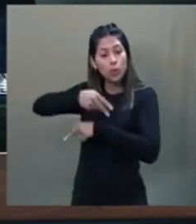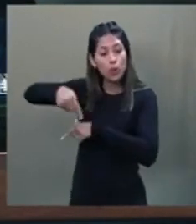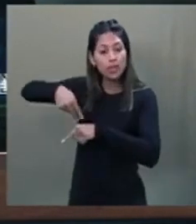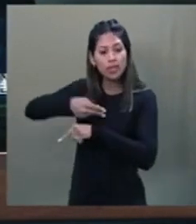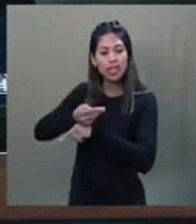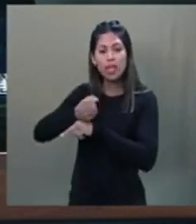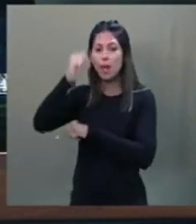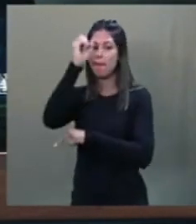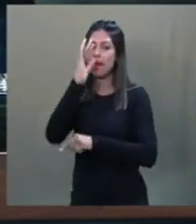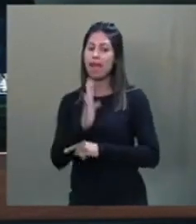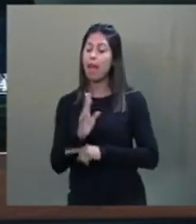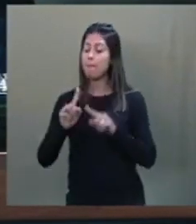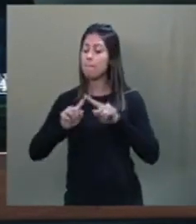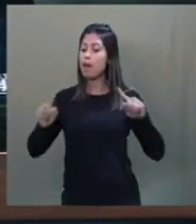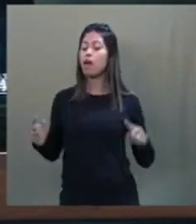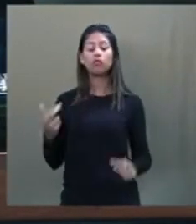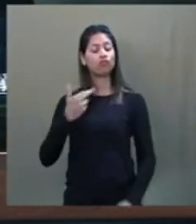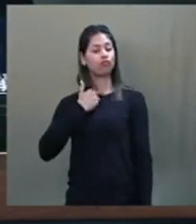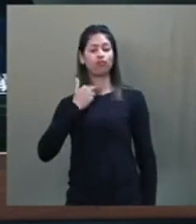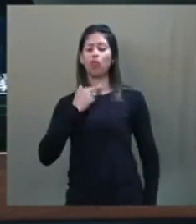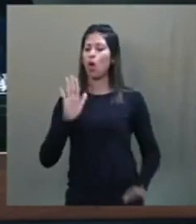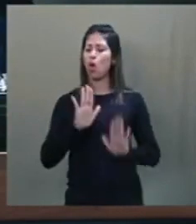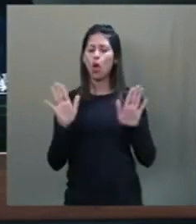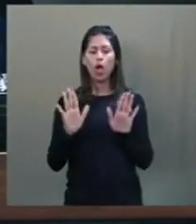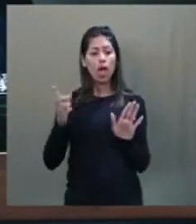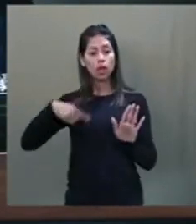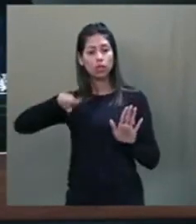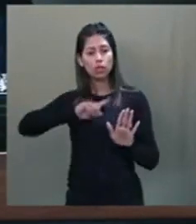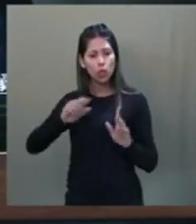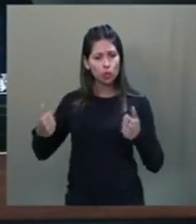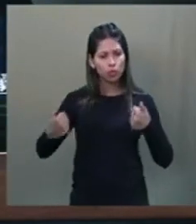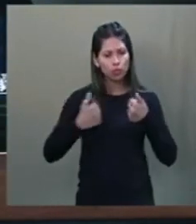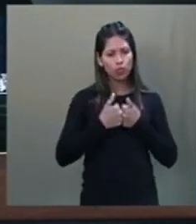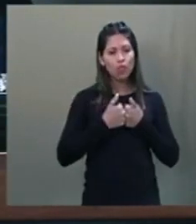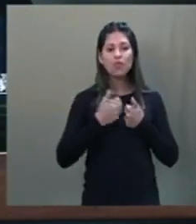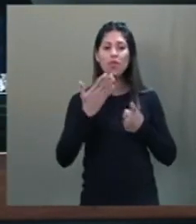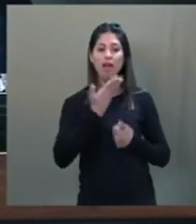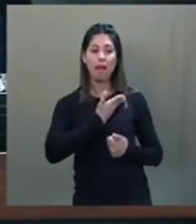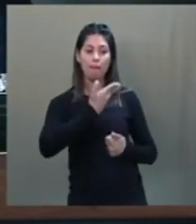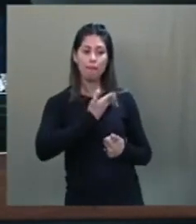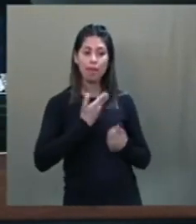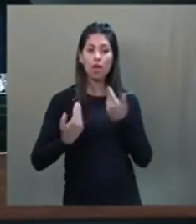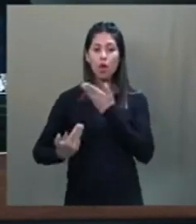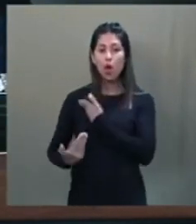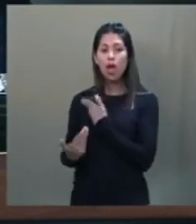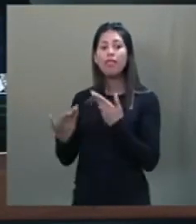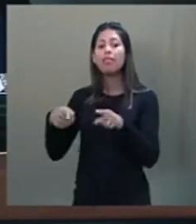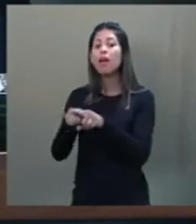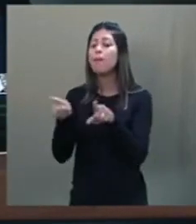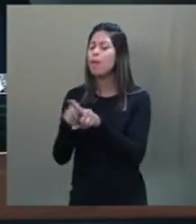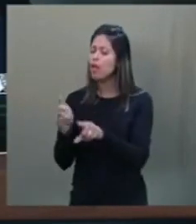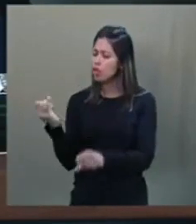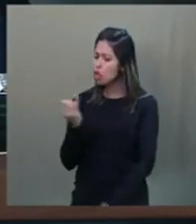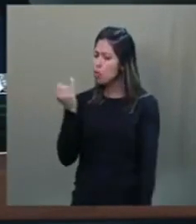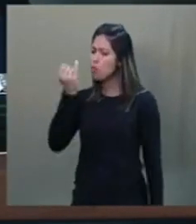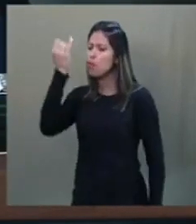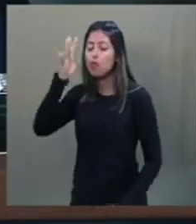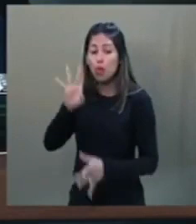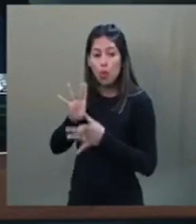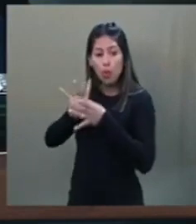poderia deixar de rememorar os nobres pares da importância do período eleitoral no contexto